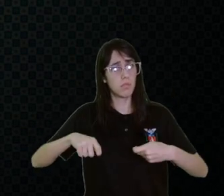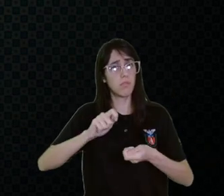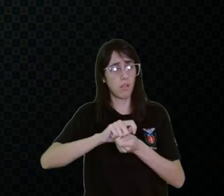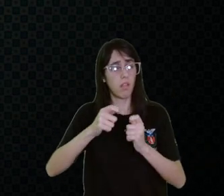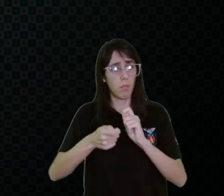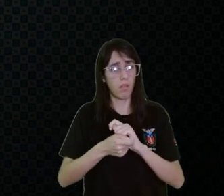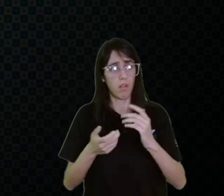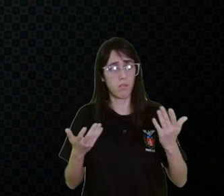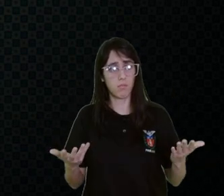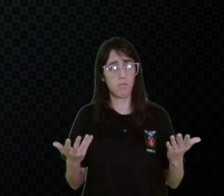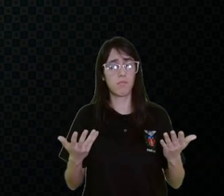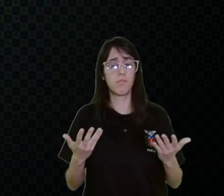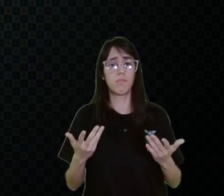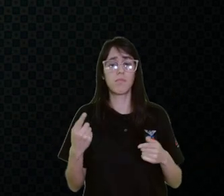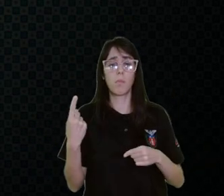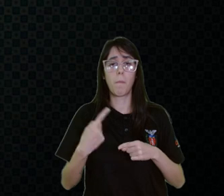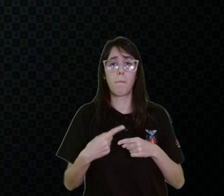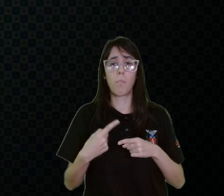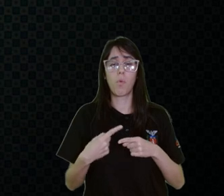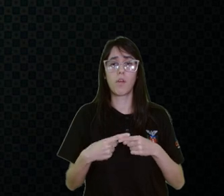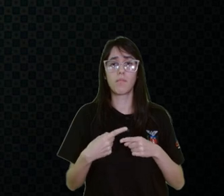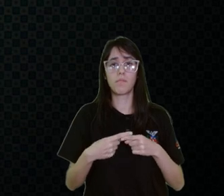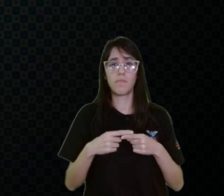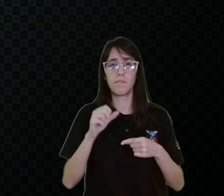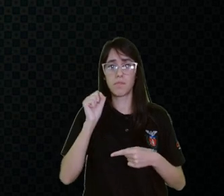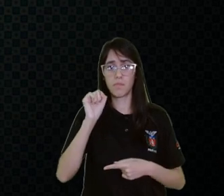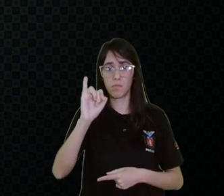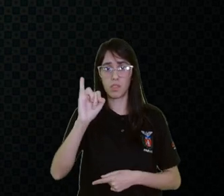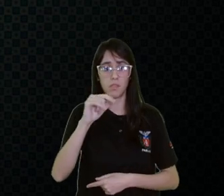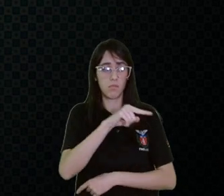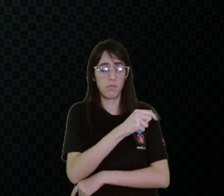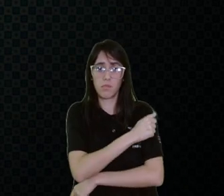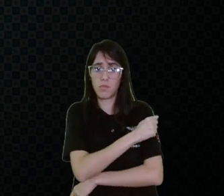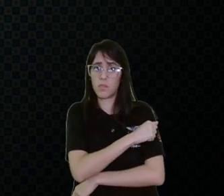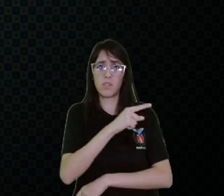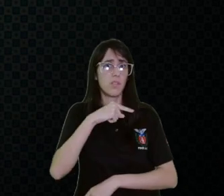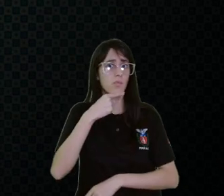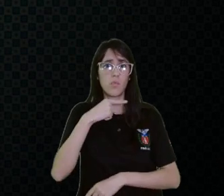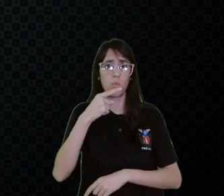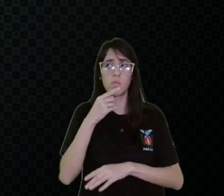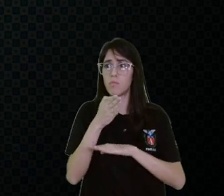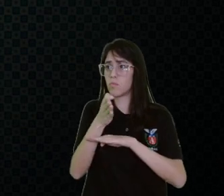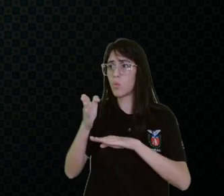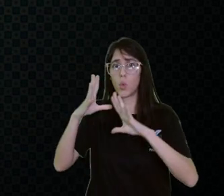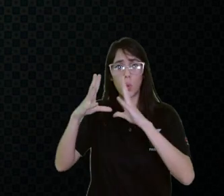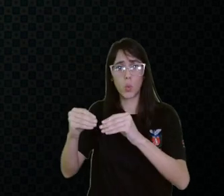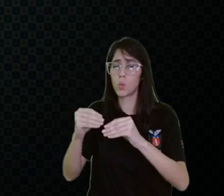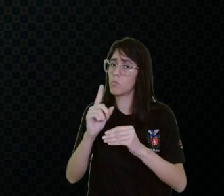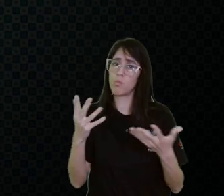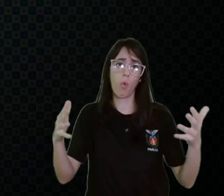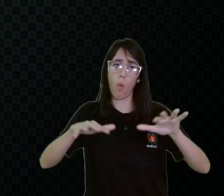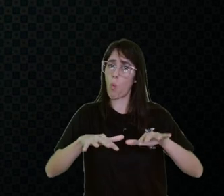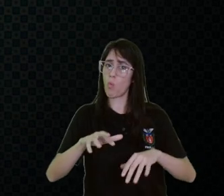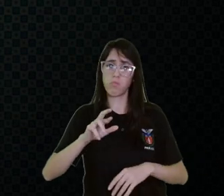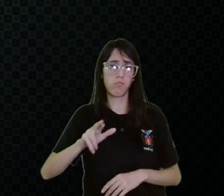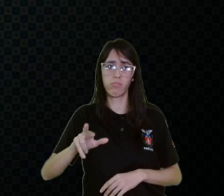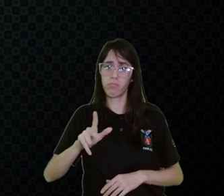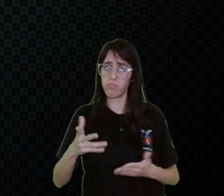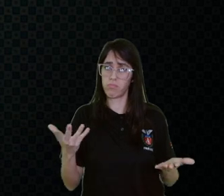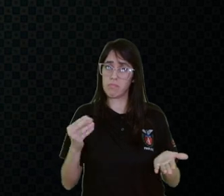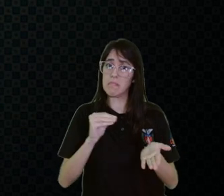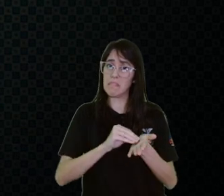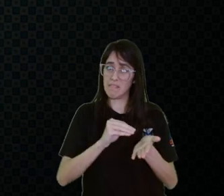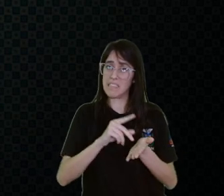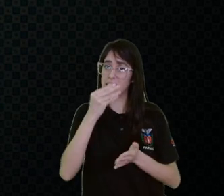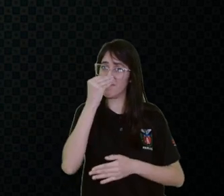não é inclusão se esse estudante não participa de todas as atividades, a gente está deixando alguma coisa para